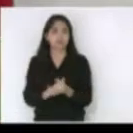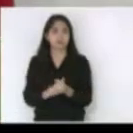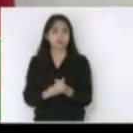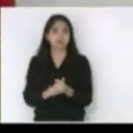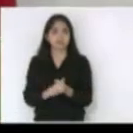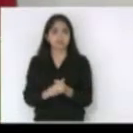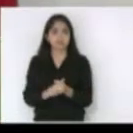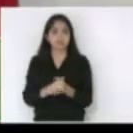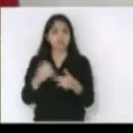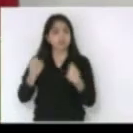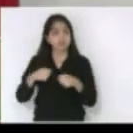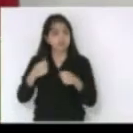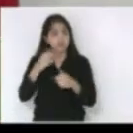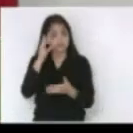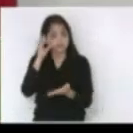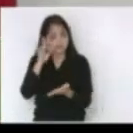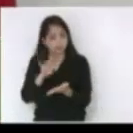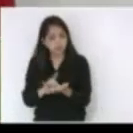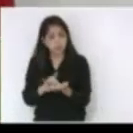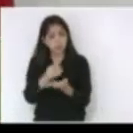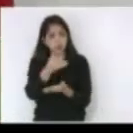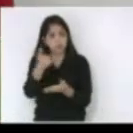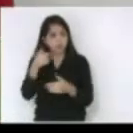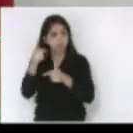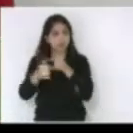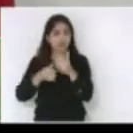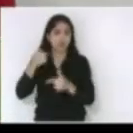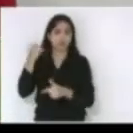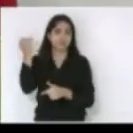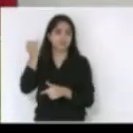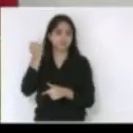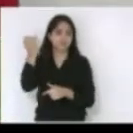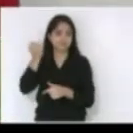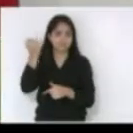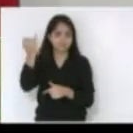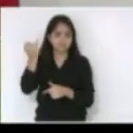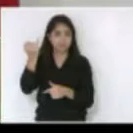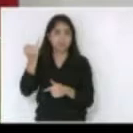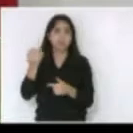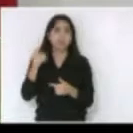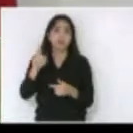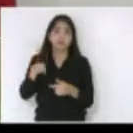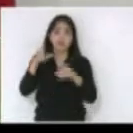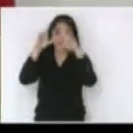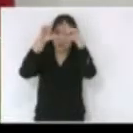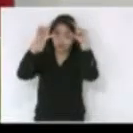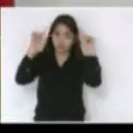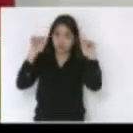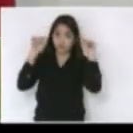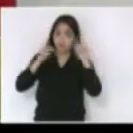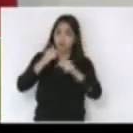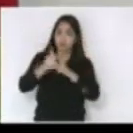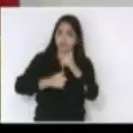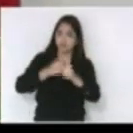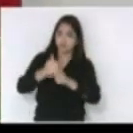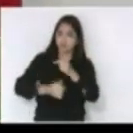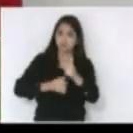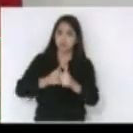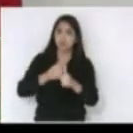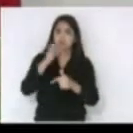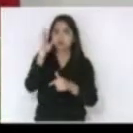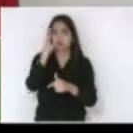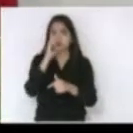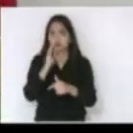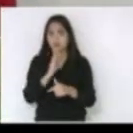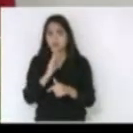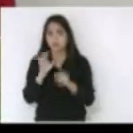ser reconhecido o trabalho tão importante que a enfermagem faz no nosso Brasil